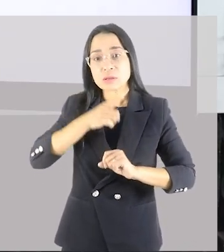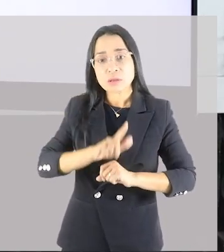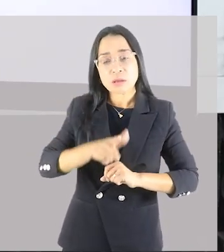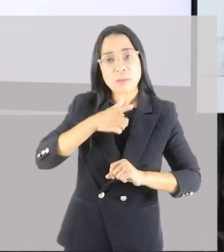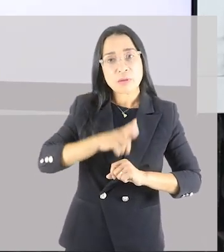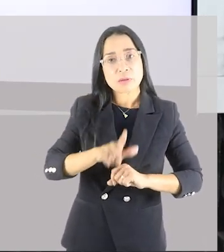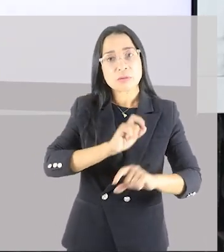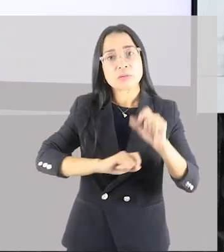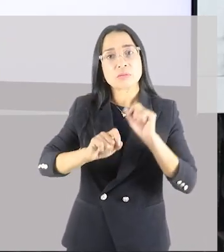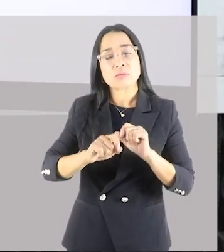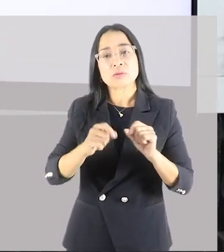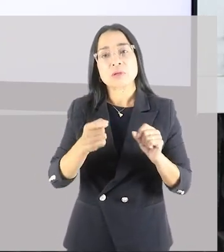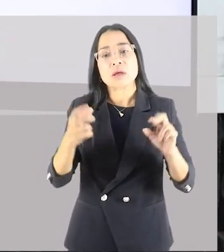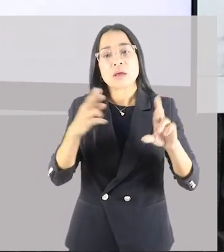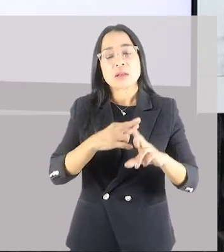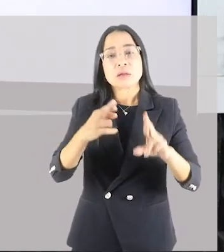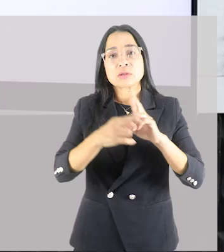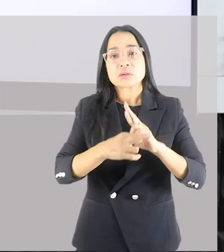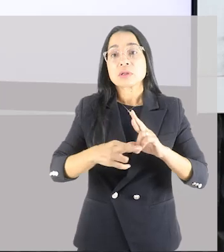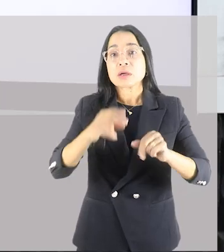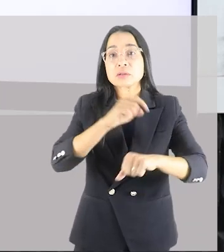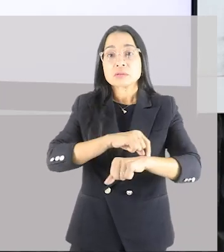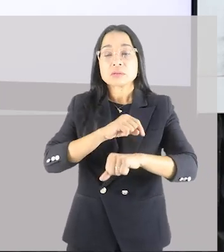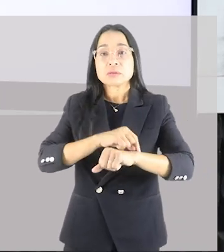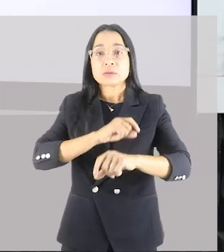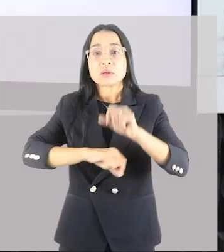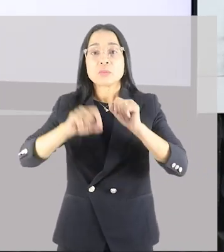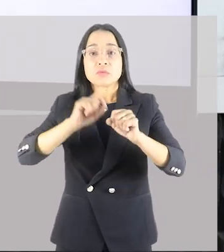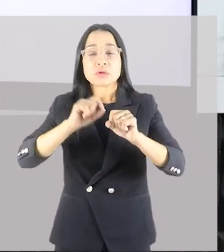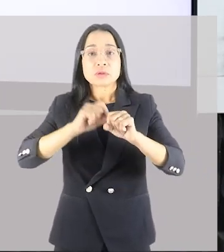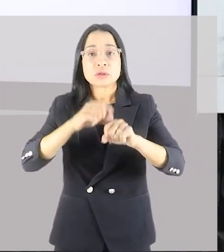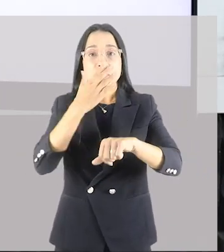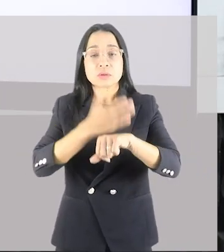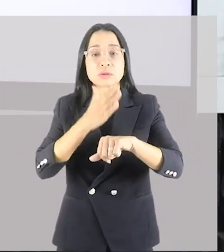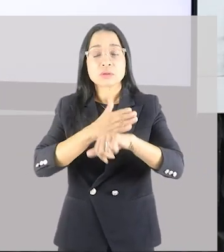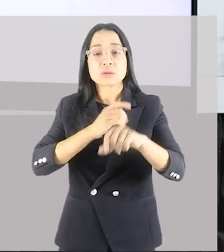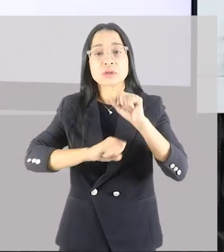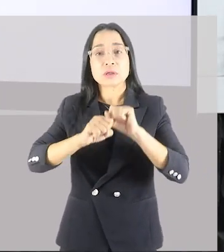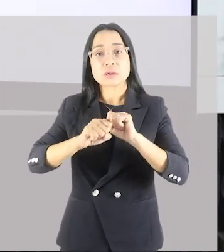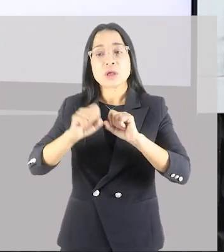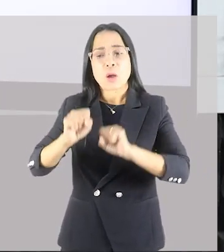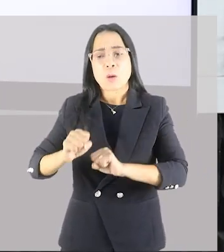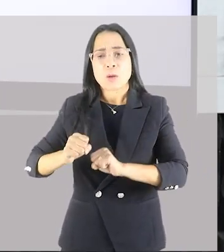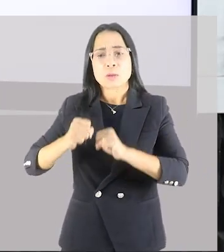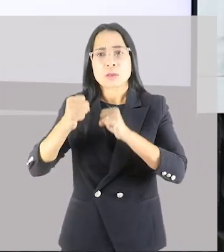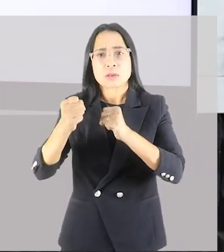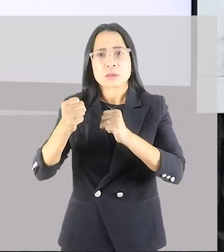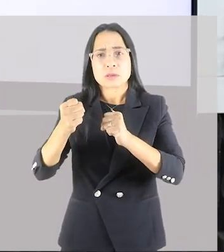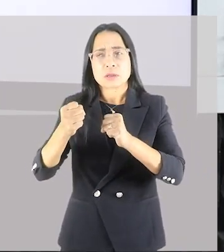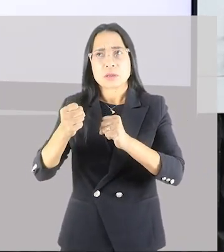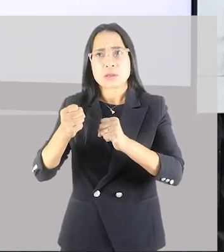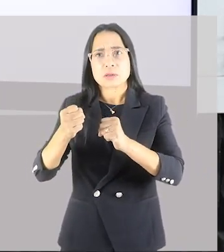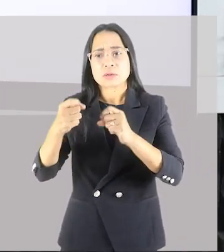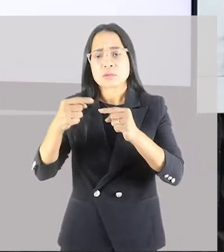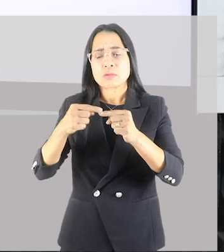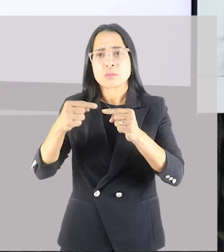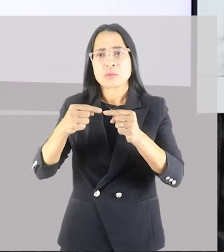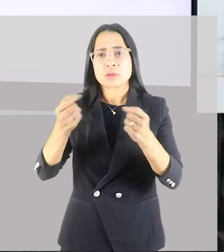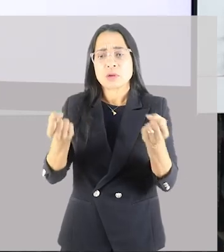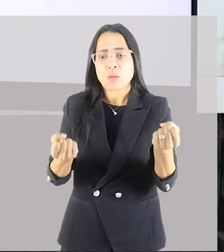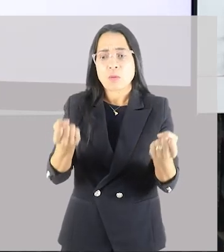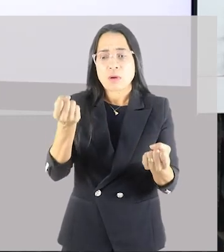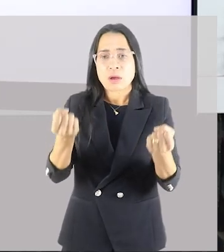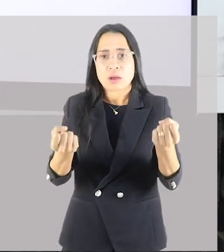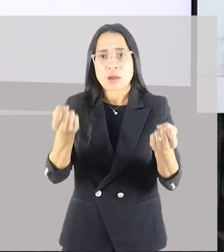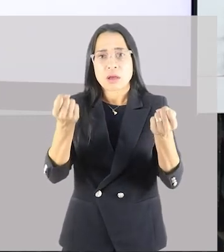de tempo executando os exercícios. A intensidade tem a ver com a carga, com o peso, com o